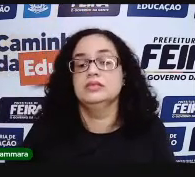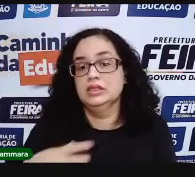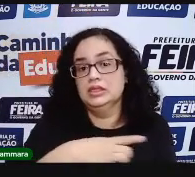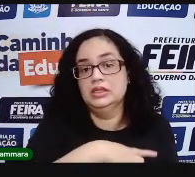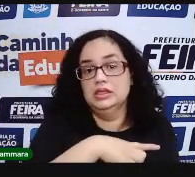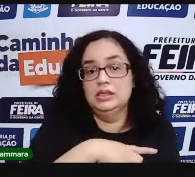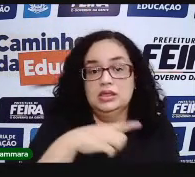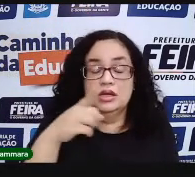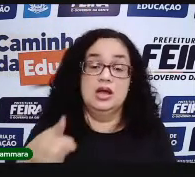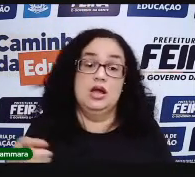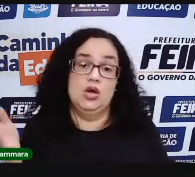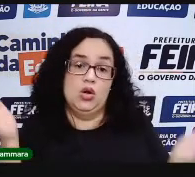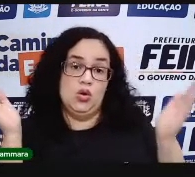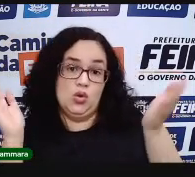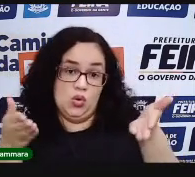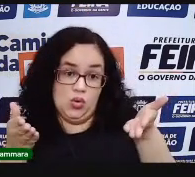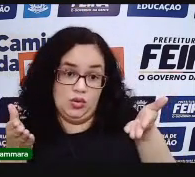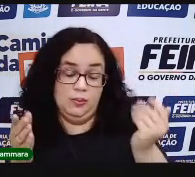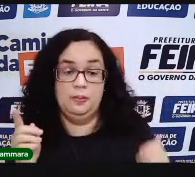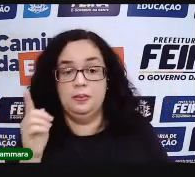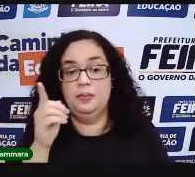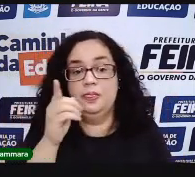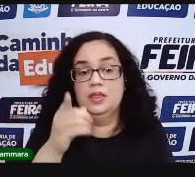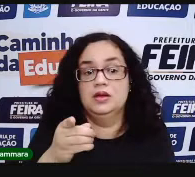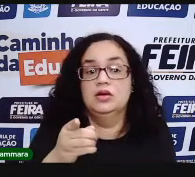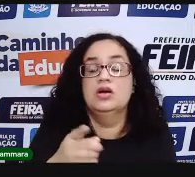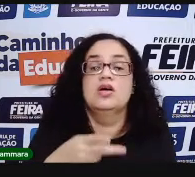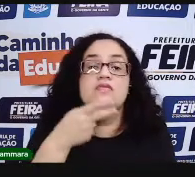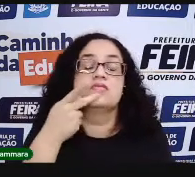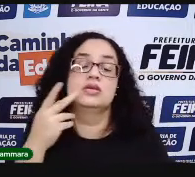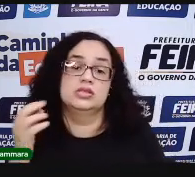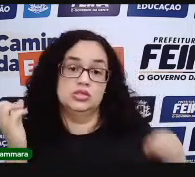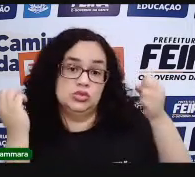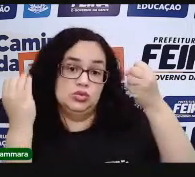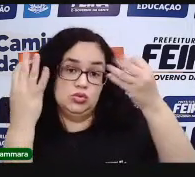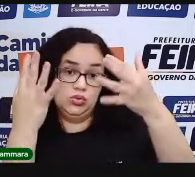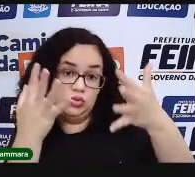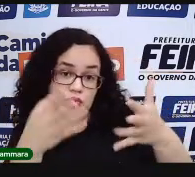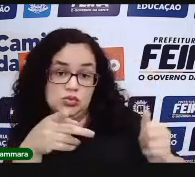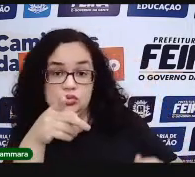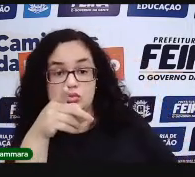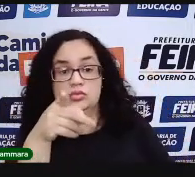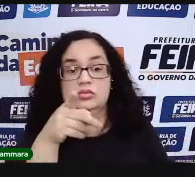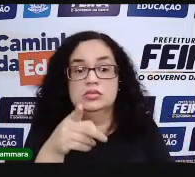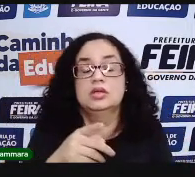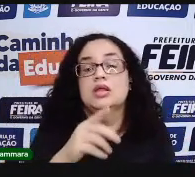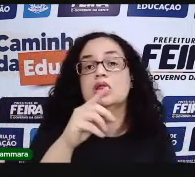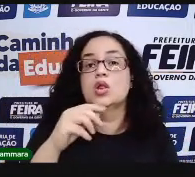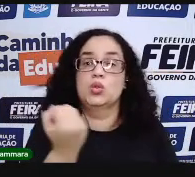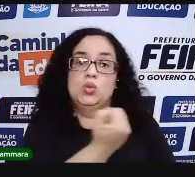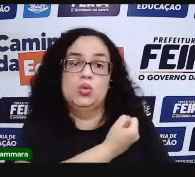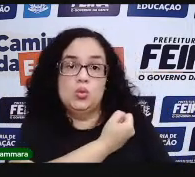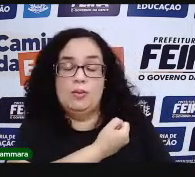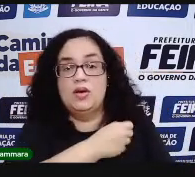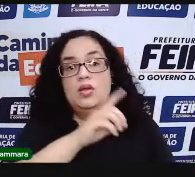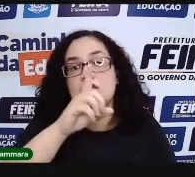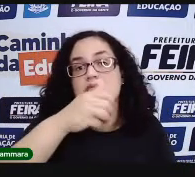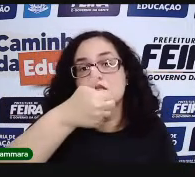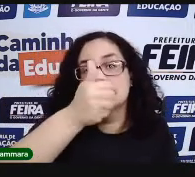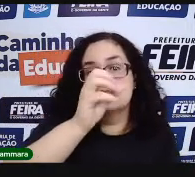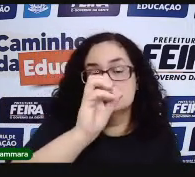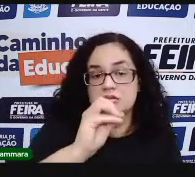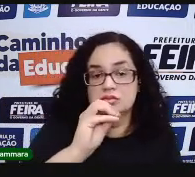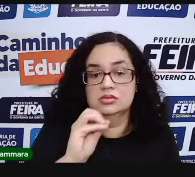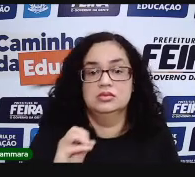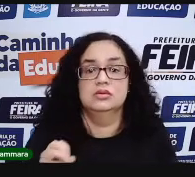Então, a gente tem aí, agora, eu vou mostrar para vocês e a gente vai falar um pouquinho sobre o sistema de numeração decimal. Que é justamente